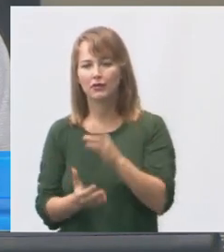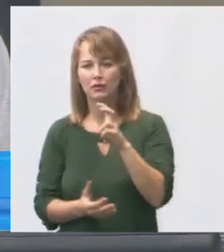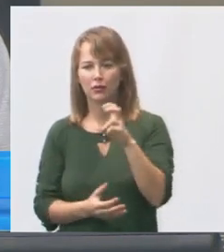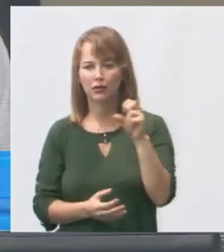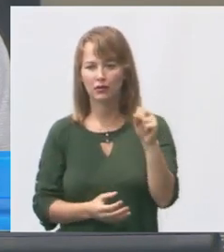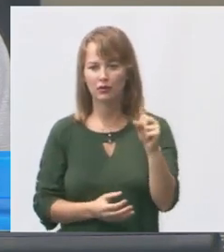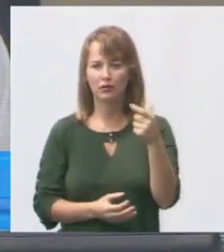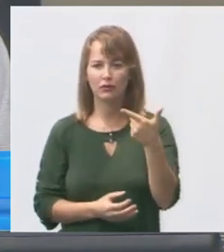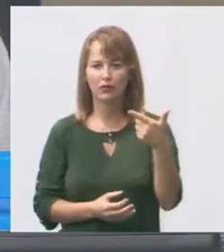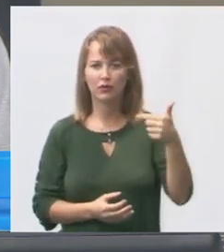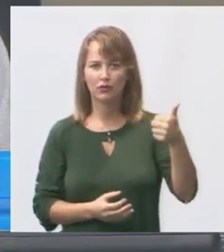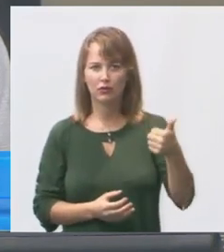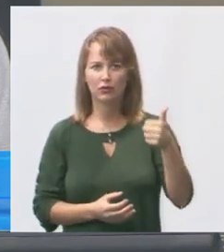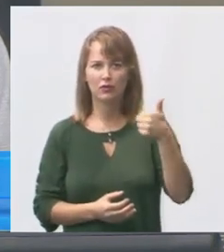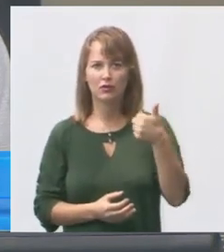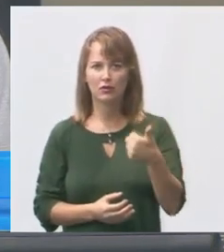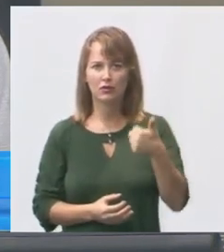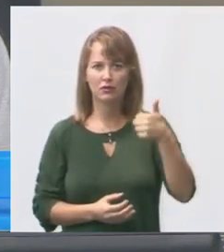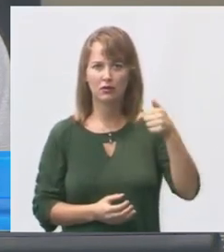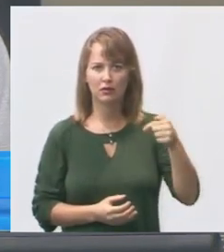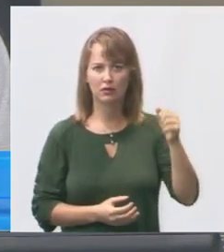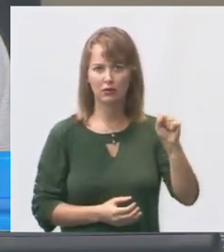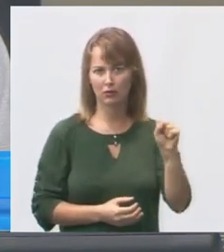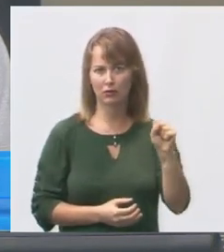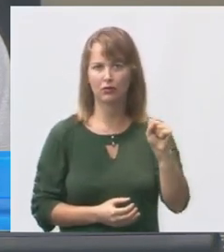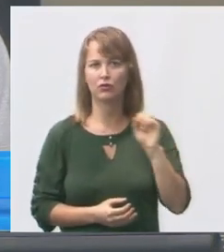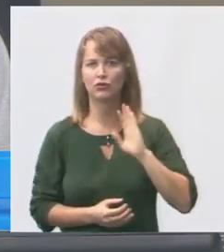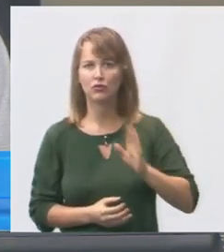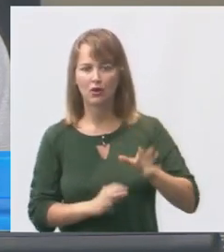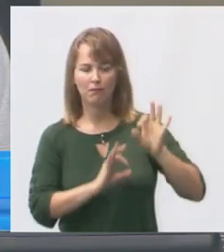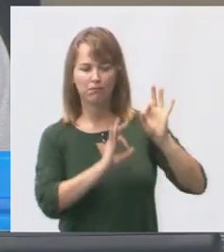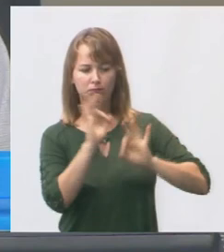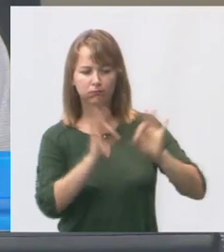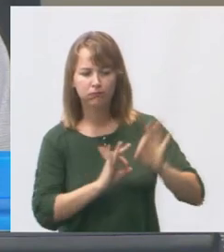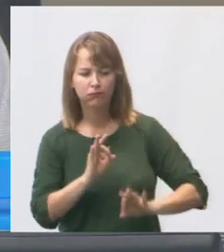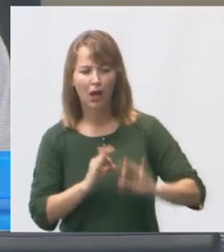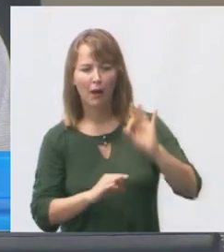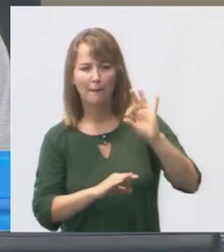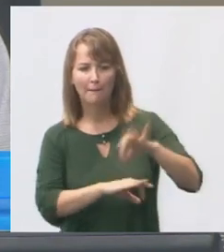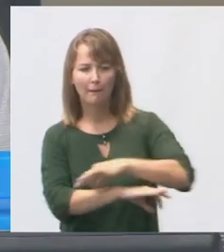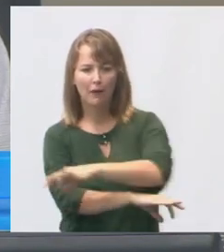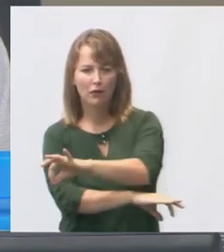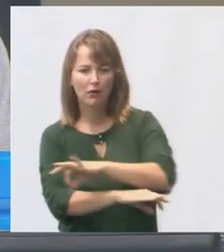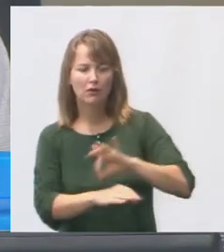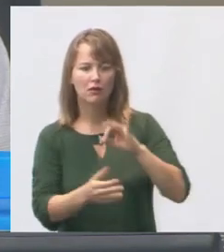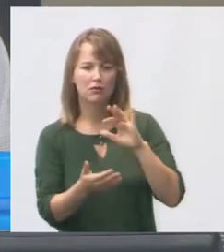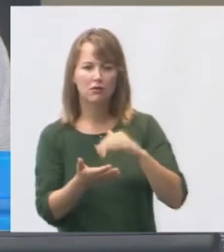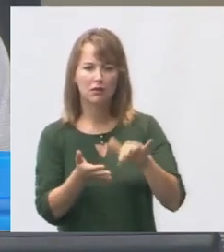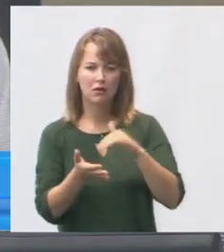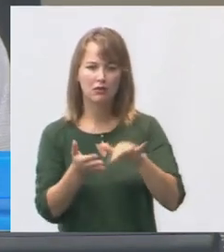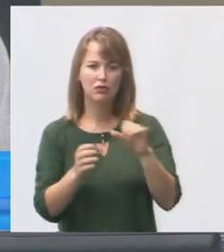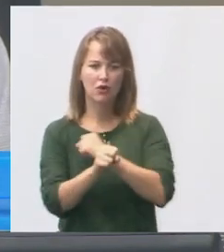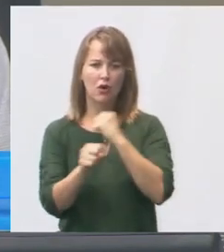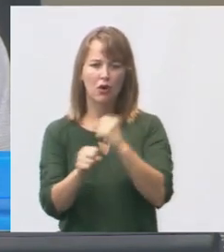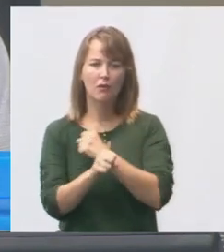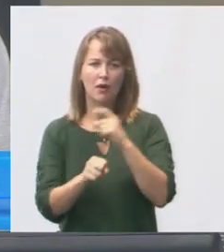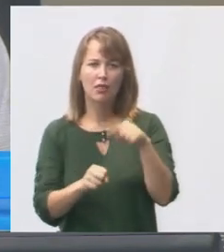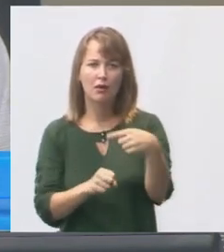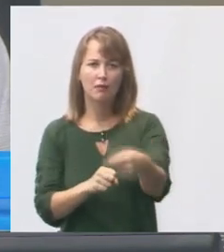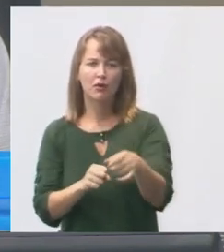-188 e também conta-se em fase de elaboração de projeto pela Secretaria de Obras para a posterior